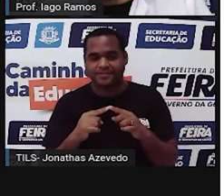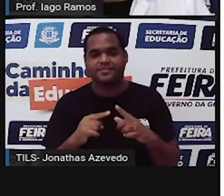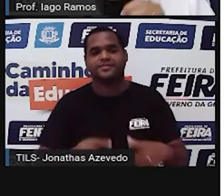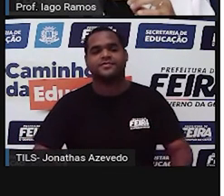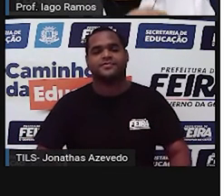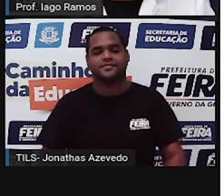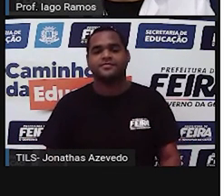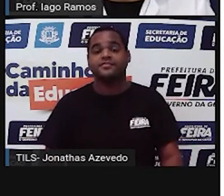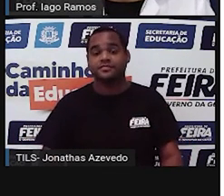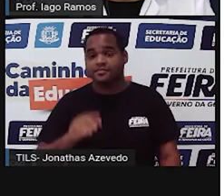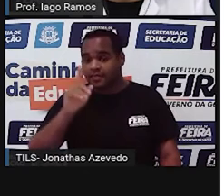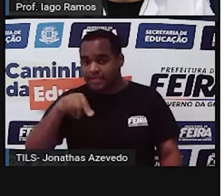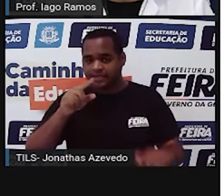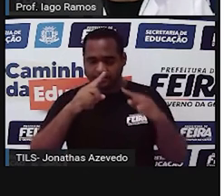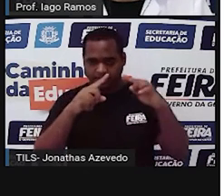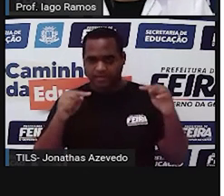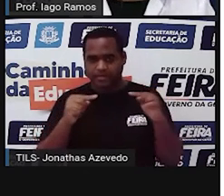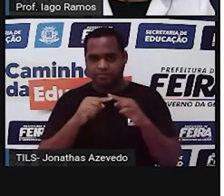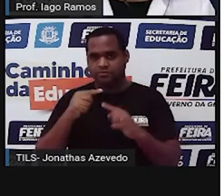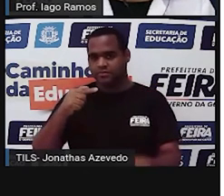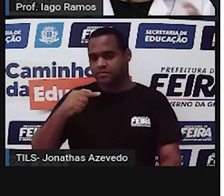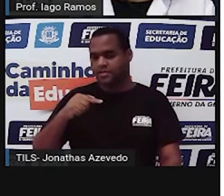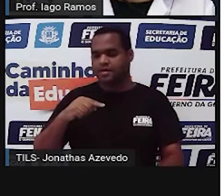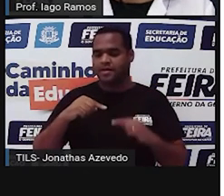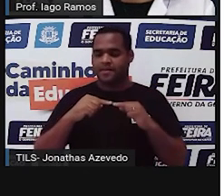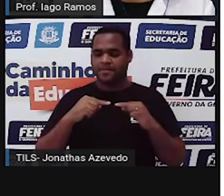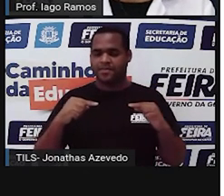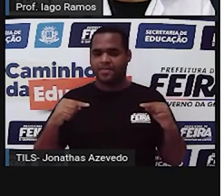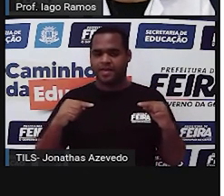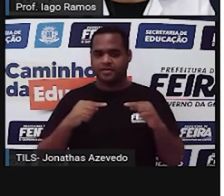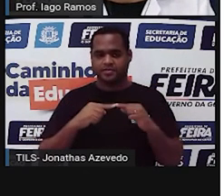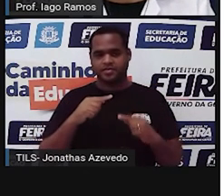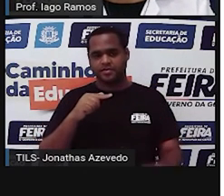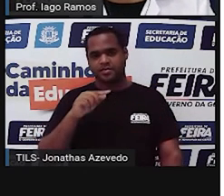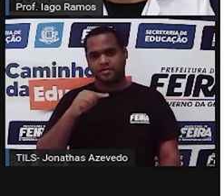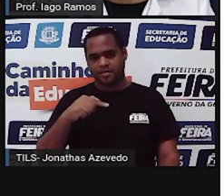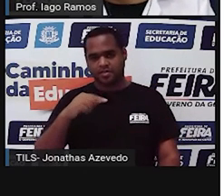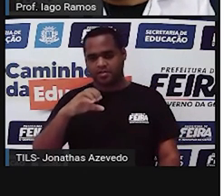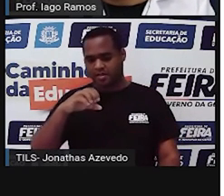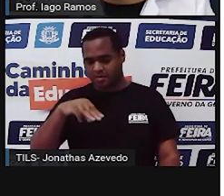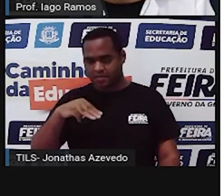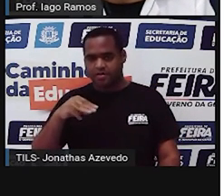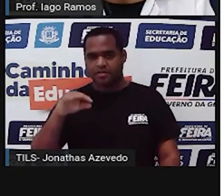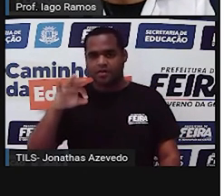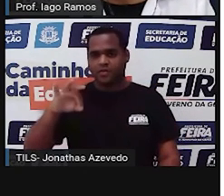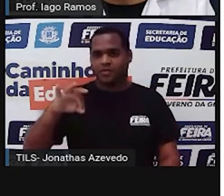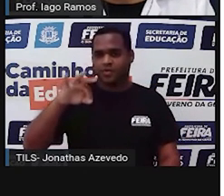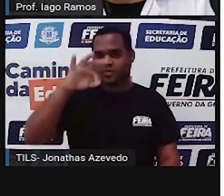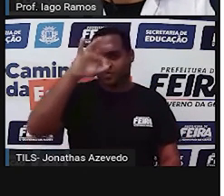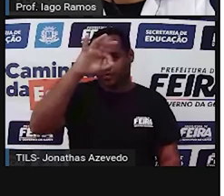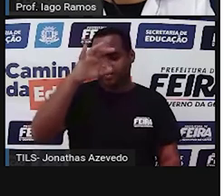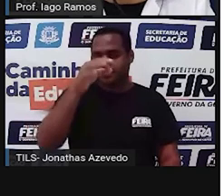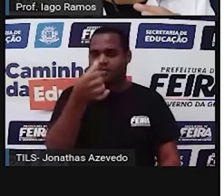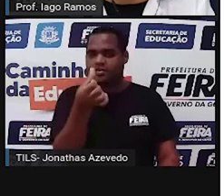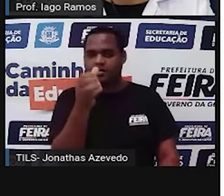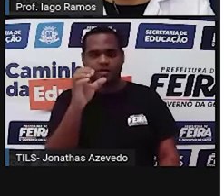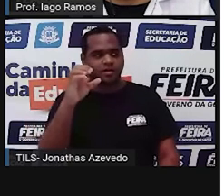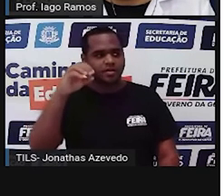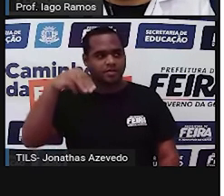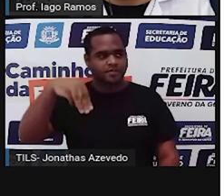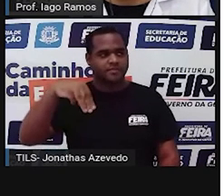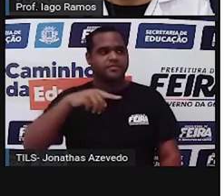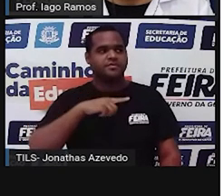e esse triângulo tem medidas de base ou comprimento 7 centímetros e altura de 6